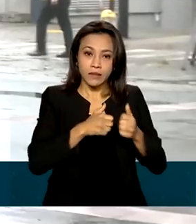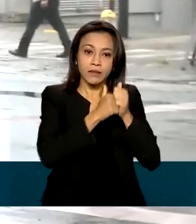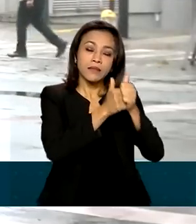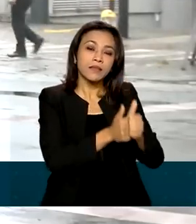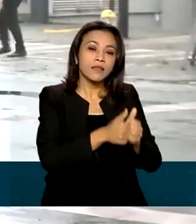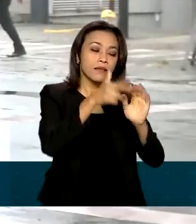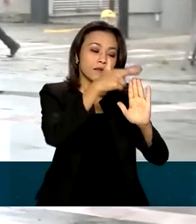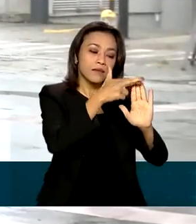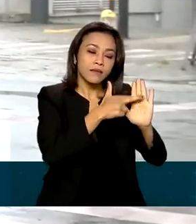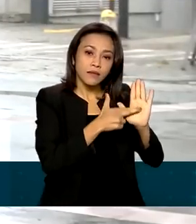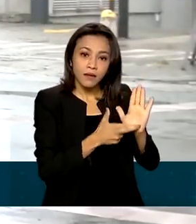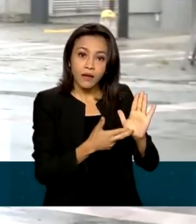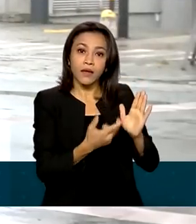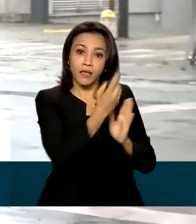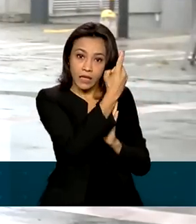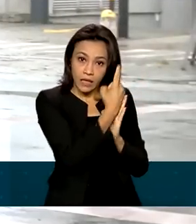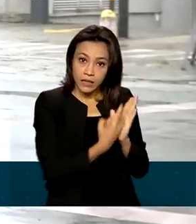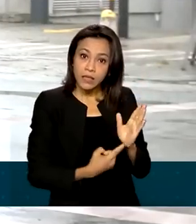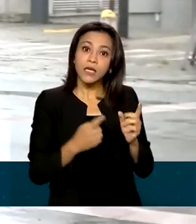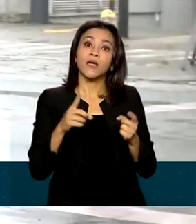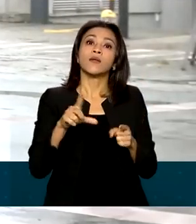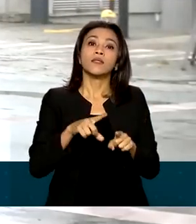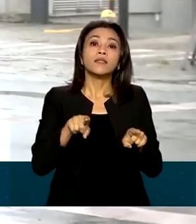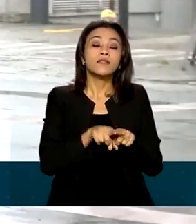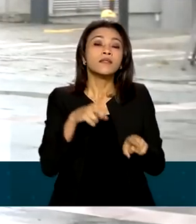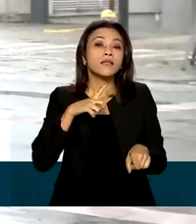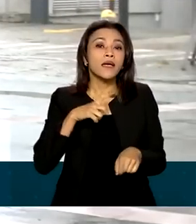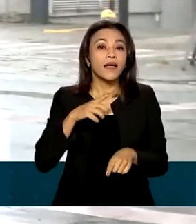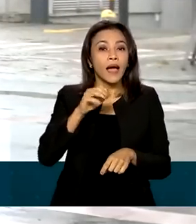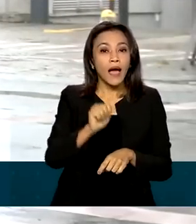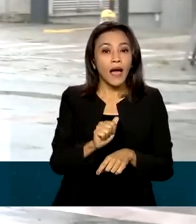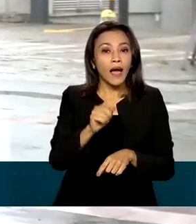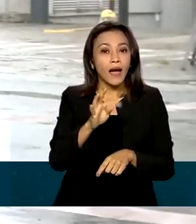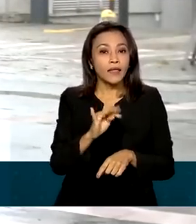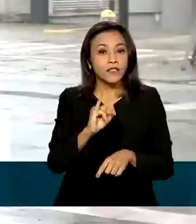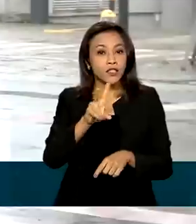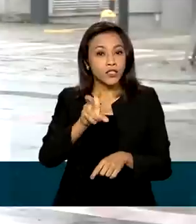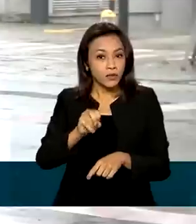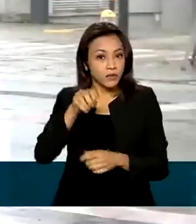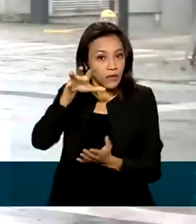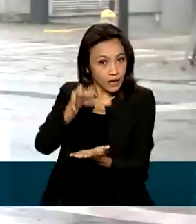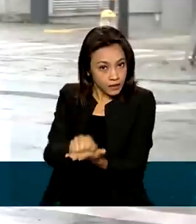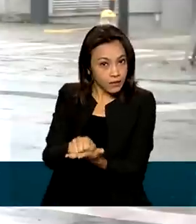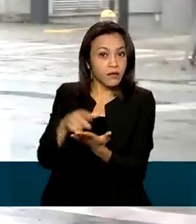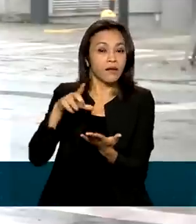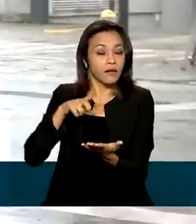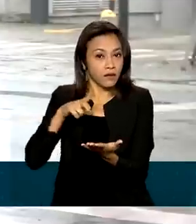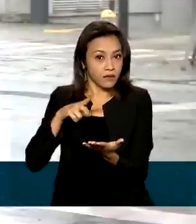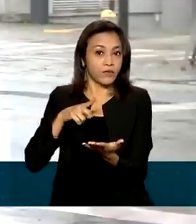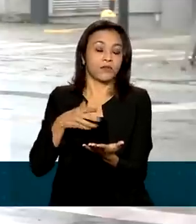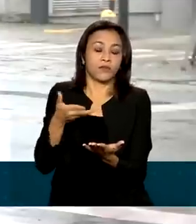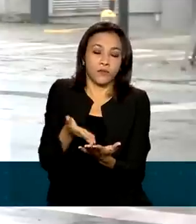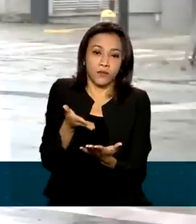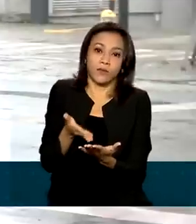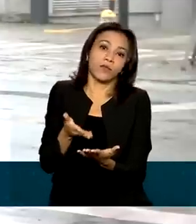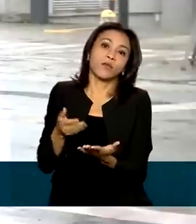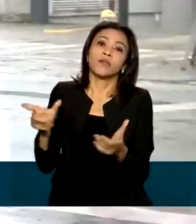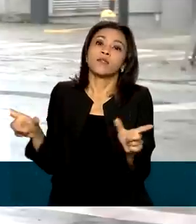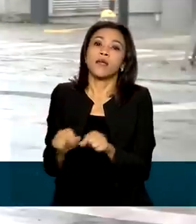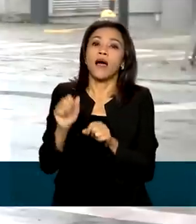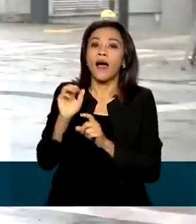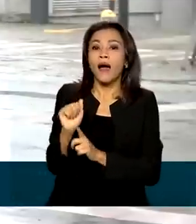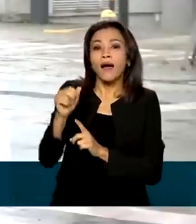legais previstos, ter cadastro ativo na Agência Nacional de Transportes Terrestres, a mesmo que não tenha registro no transporte de